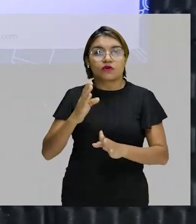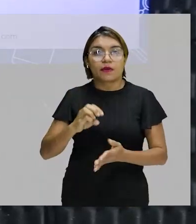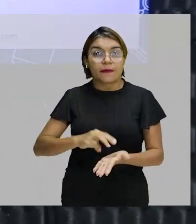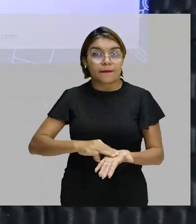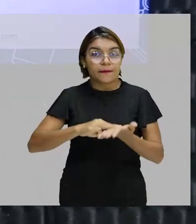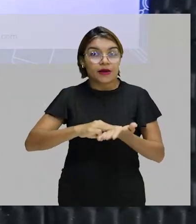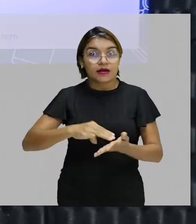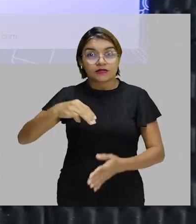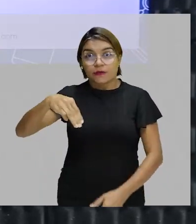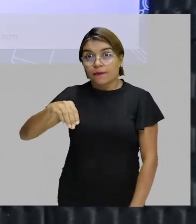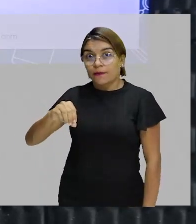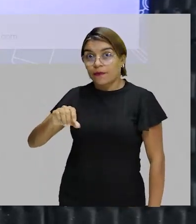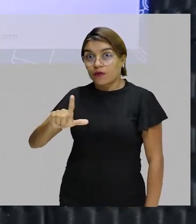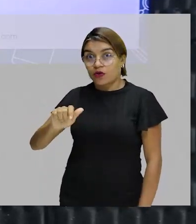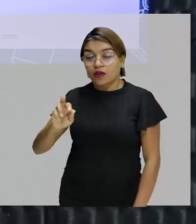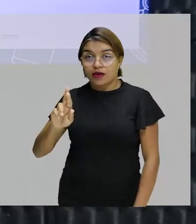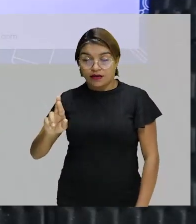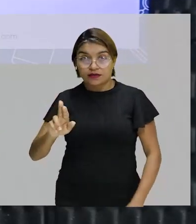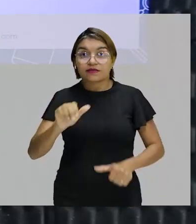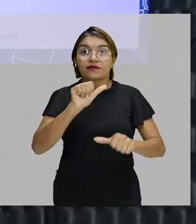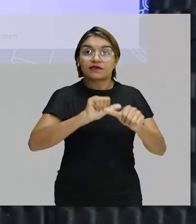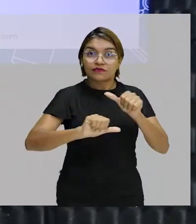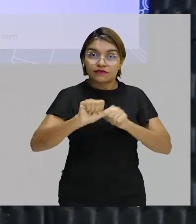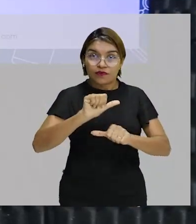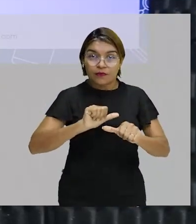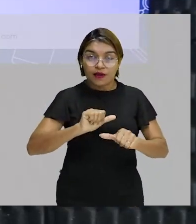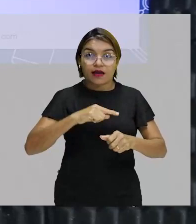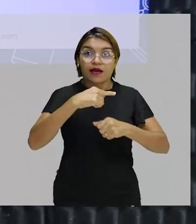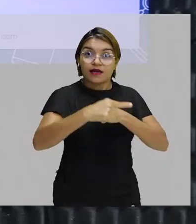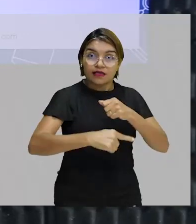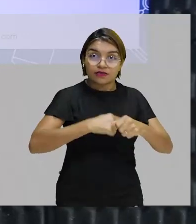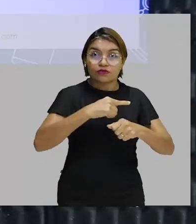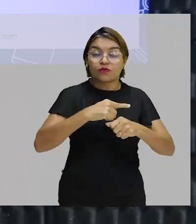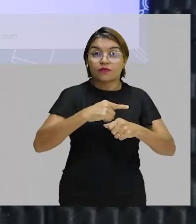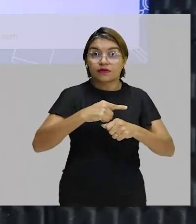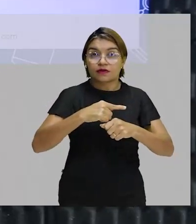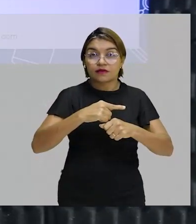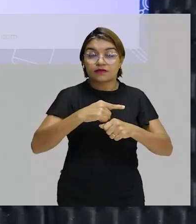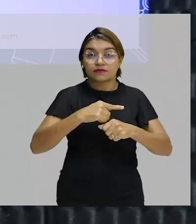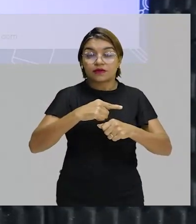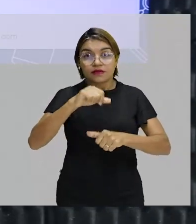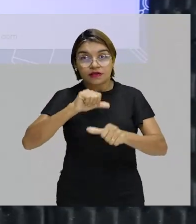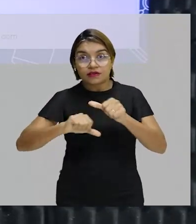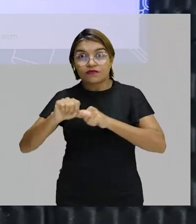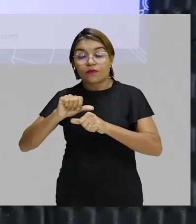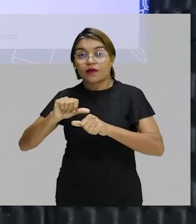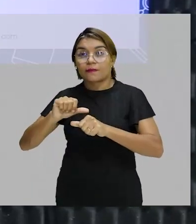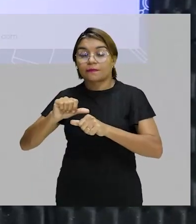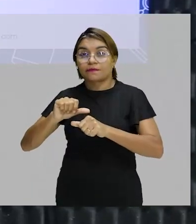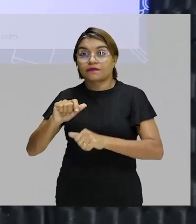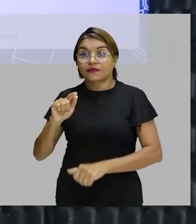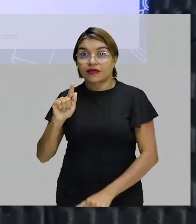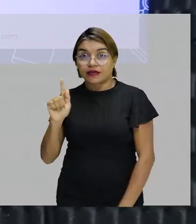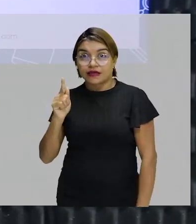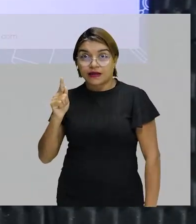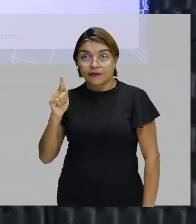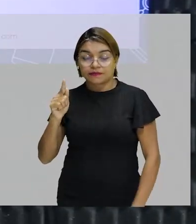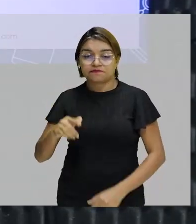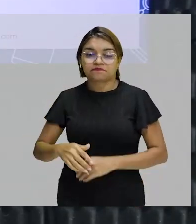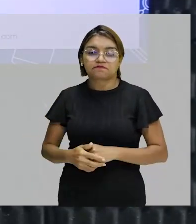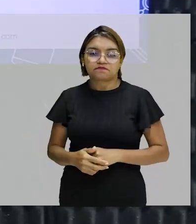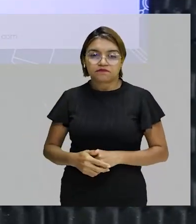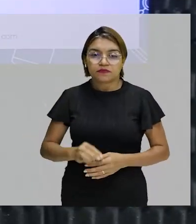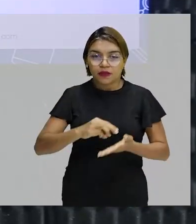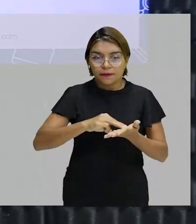transformar aquela unidade de massa atômica em gramas, gramas por mol. A massa molar é a